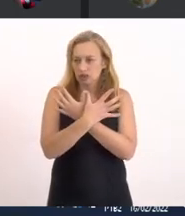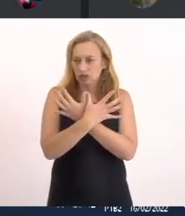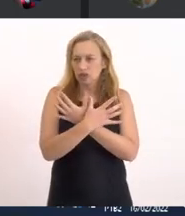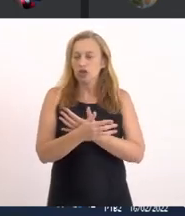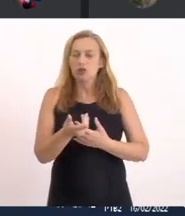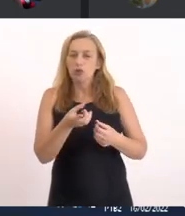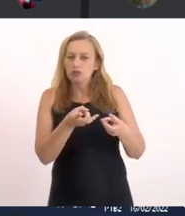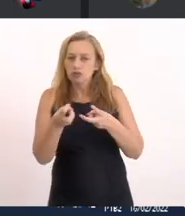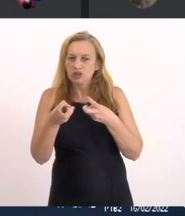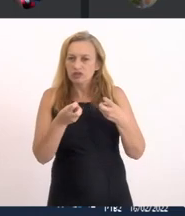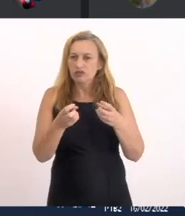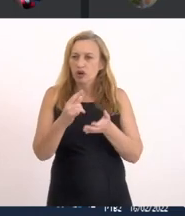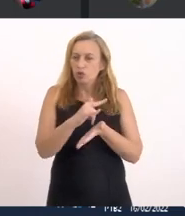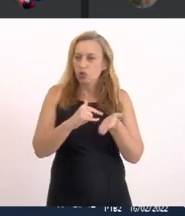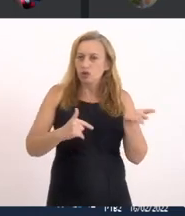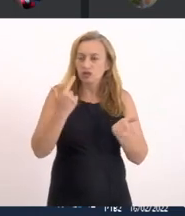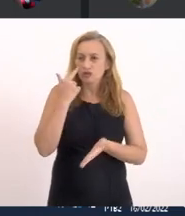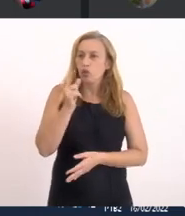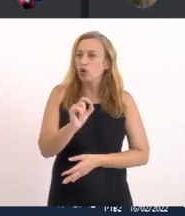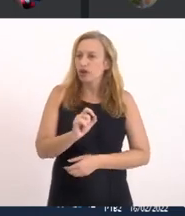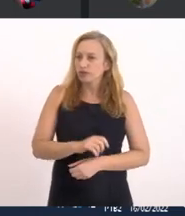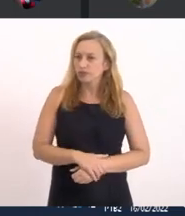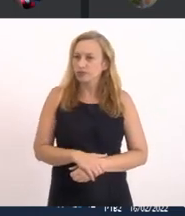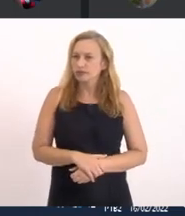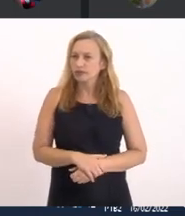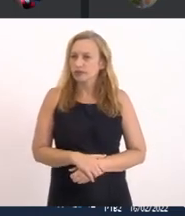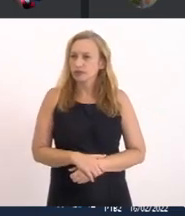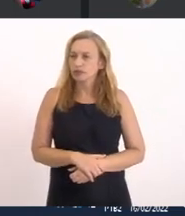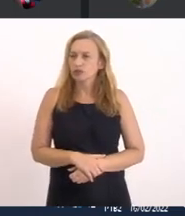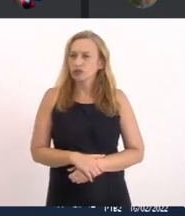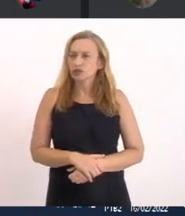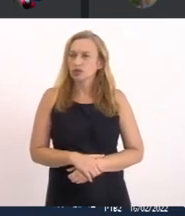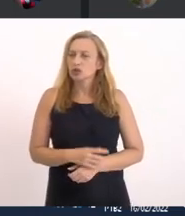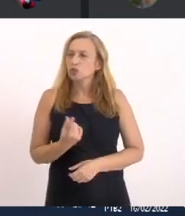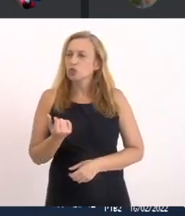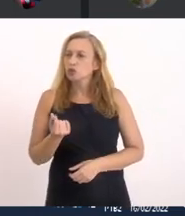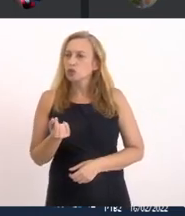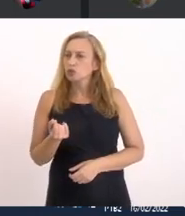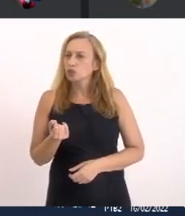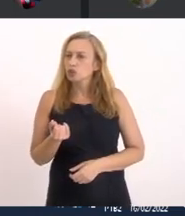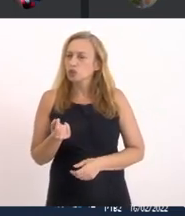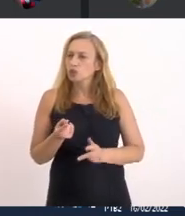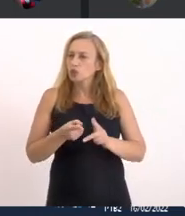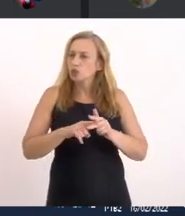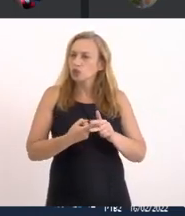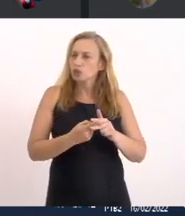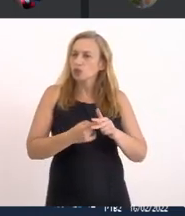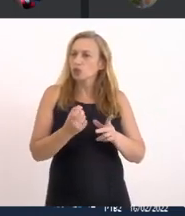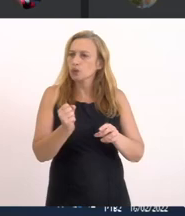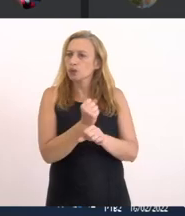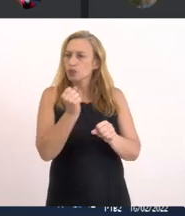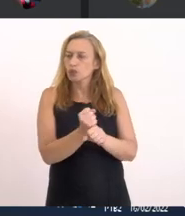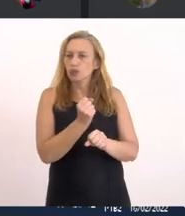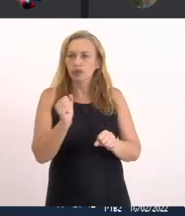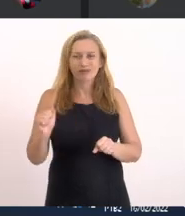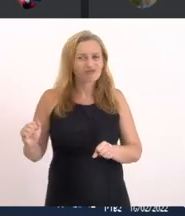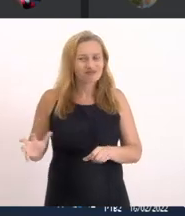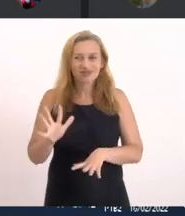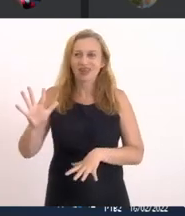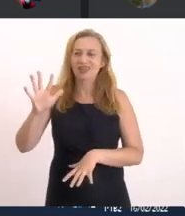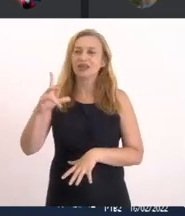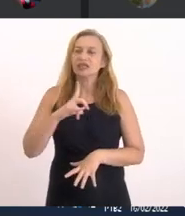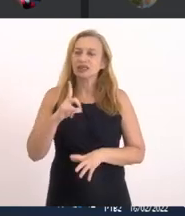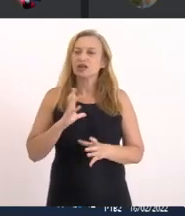documentos Dele A gente Viu o seguinte O custo De manutenção Dessas obras É muito alto Teve comunidade Que